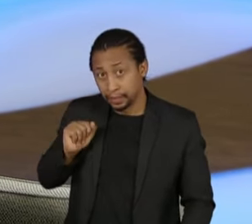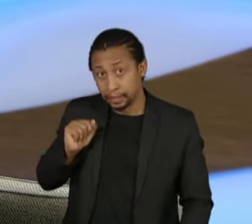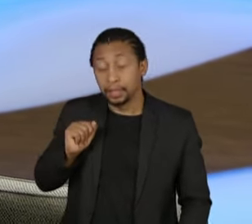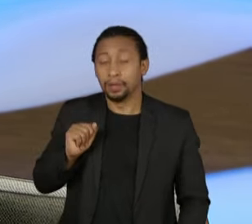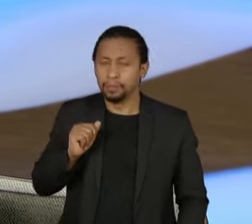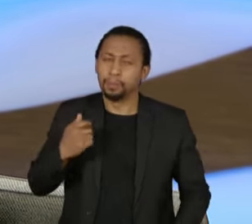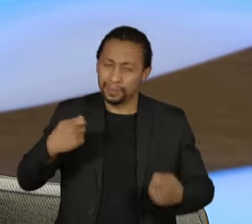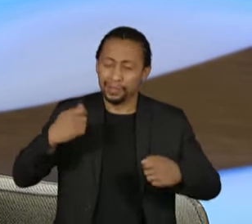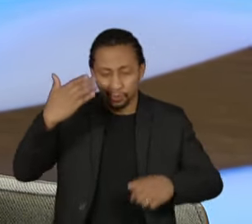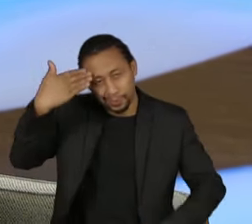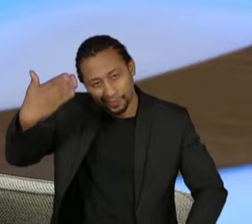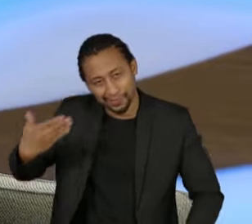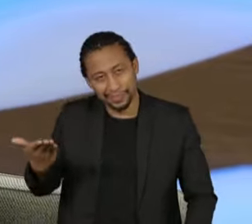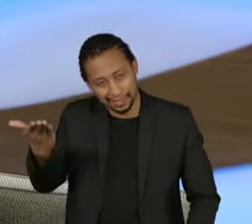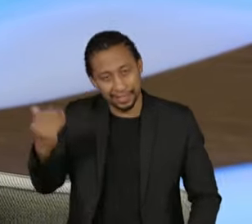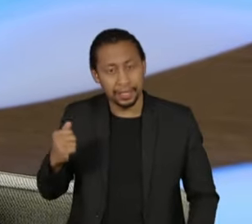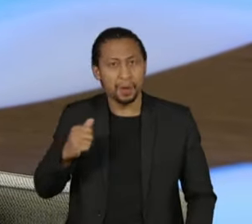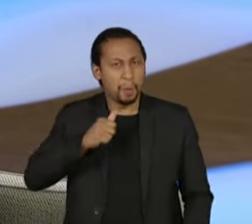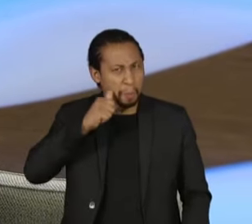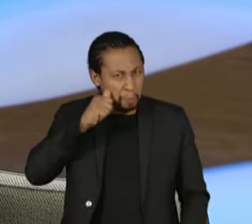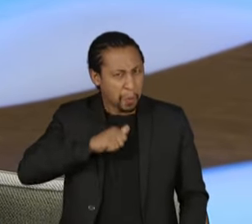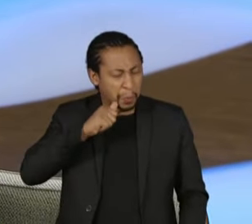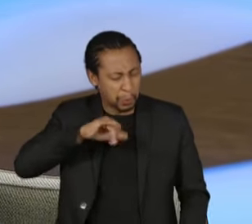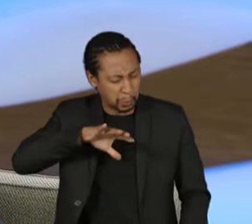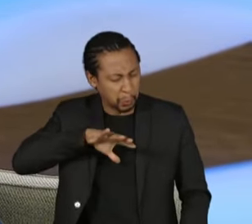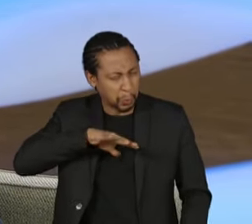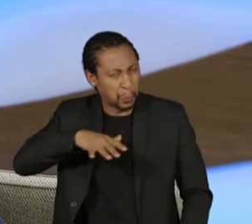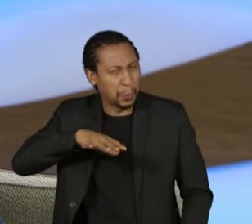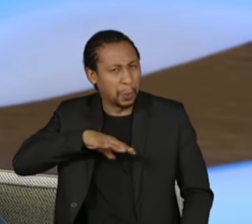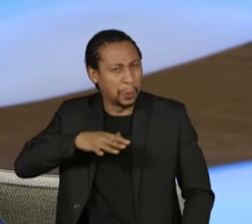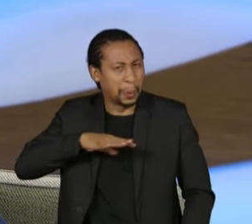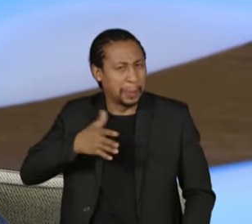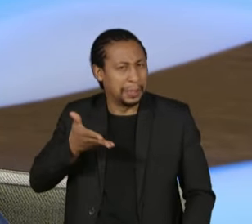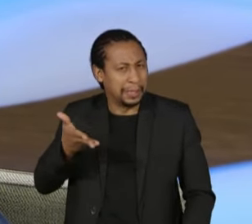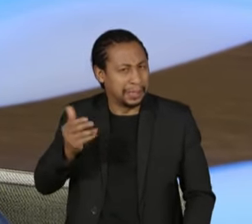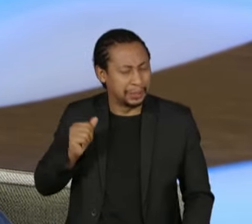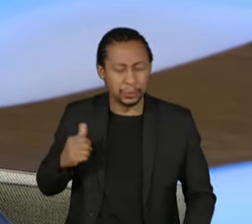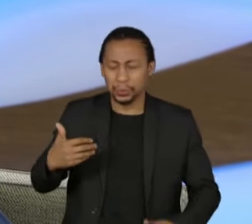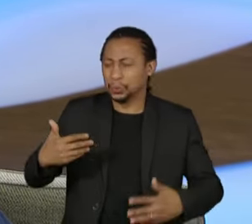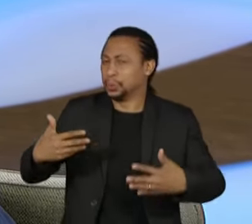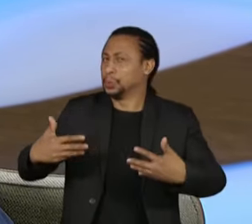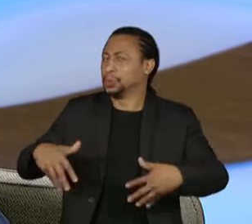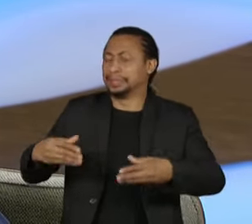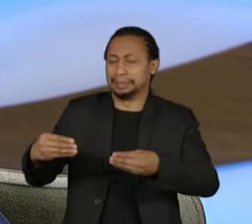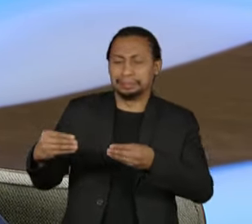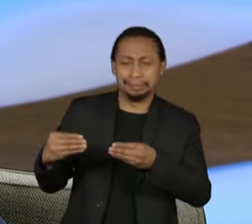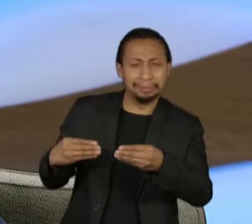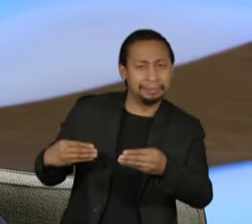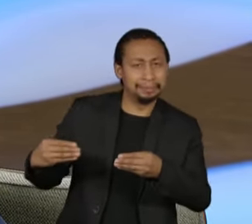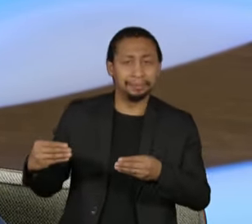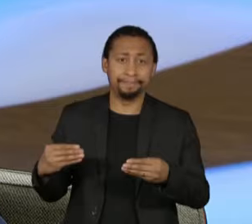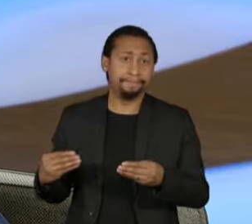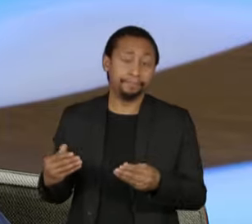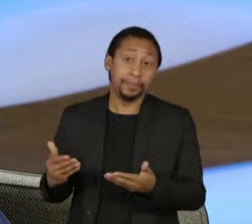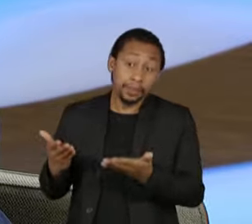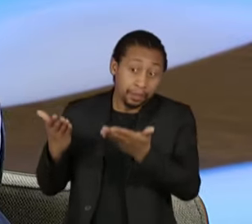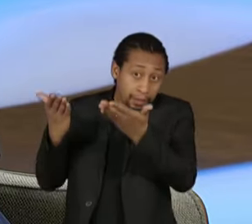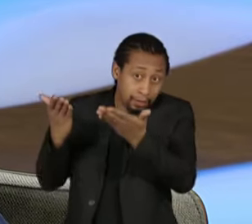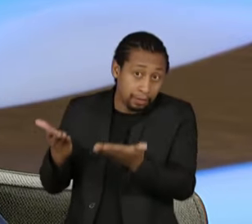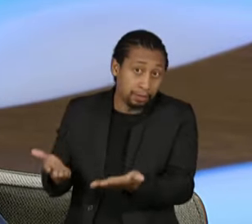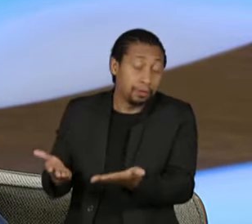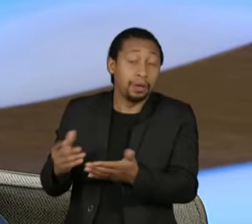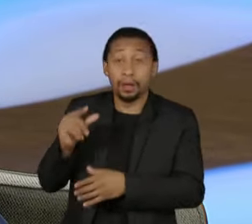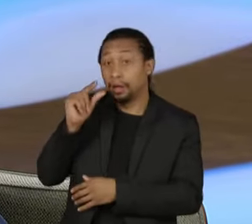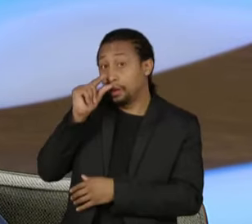muita coragem, de muita fibra, teve um papel extraordinário nesse processo. Vai caber a ela cuidar